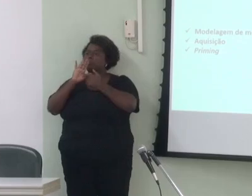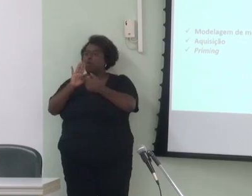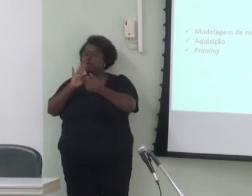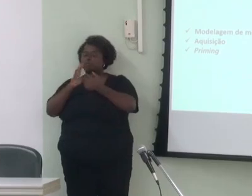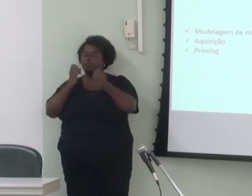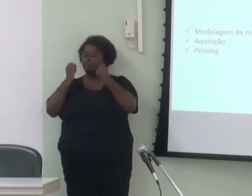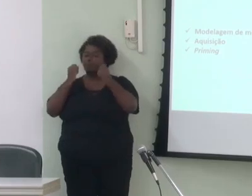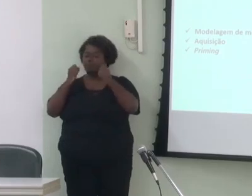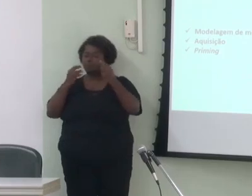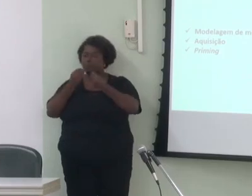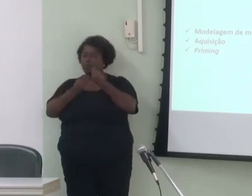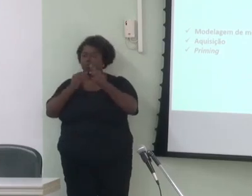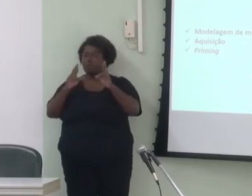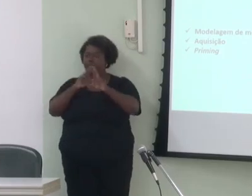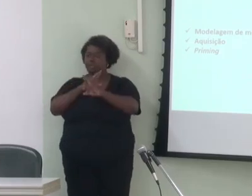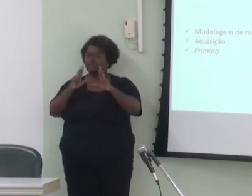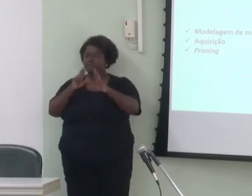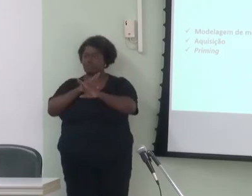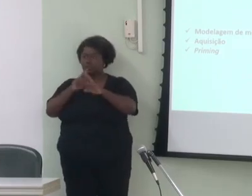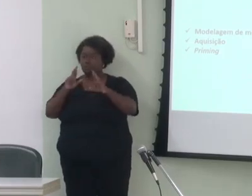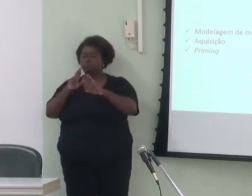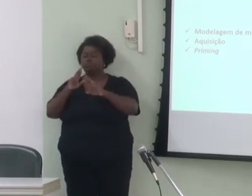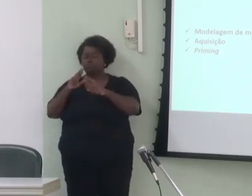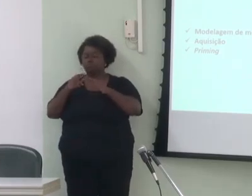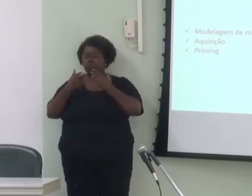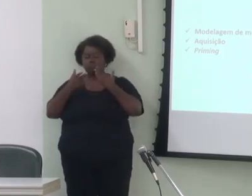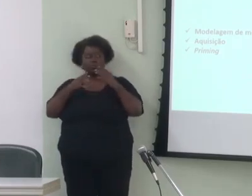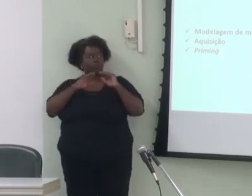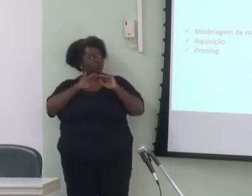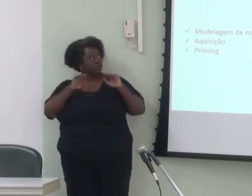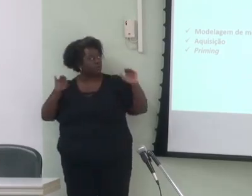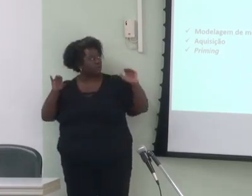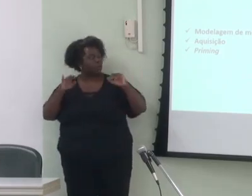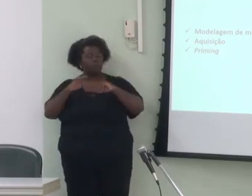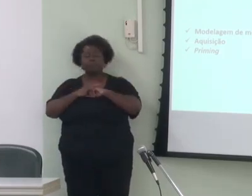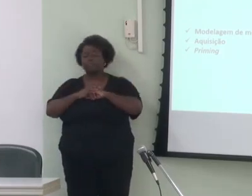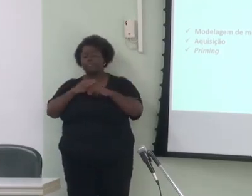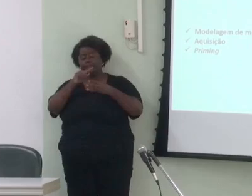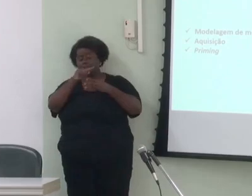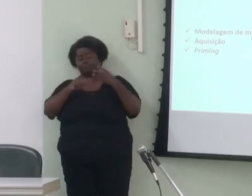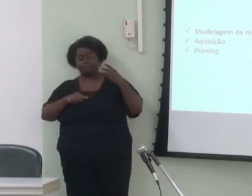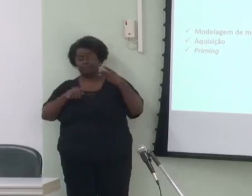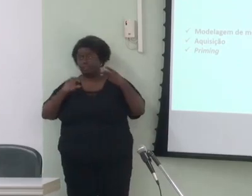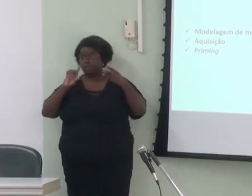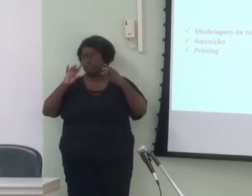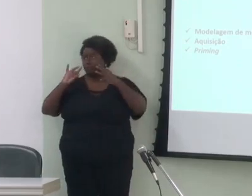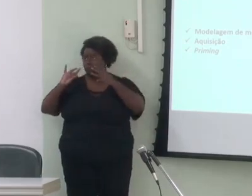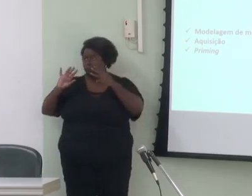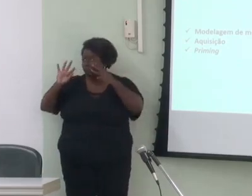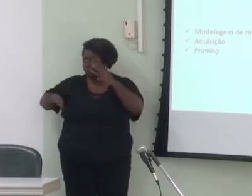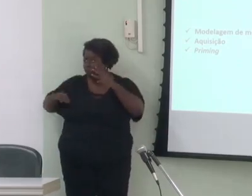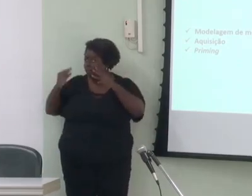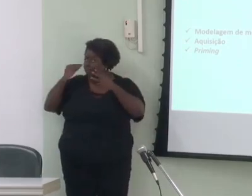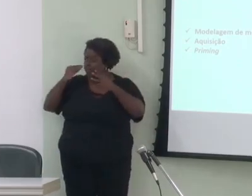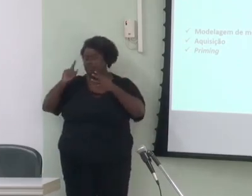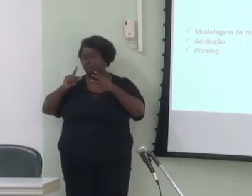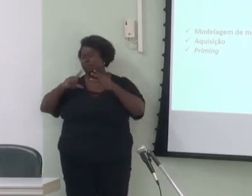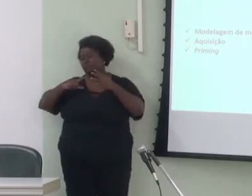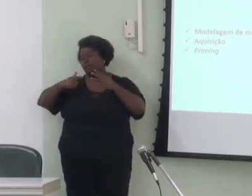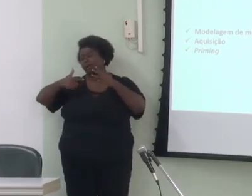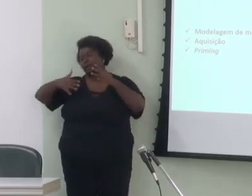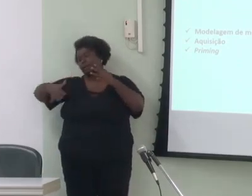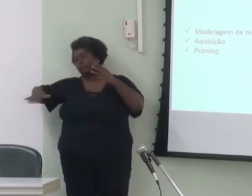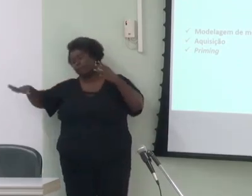força das relações horizontais é evidente que aqui eu não esgoto todos os testes e análises para verificar a similaridade entre